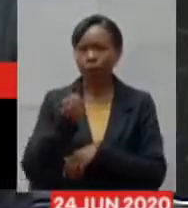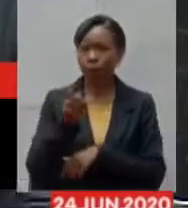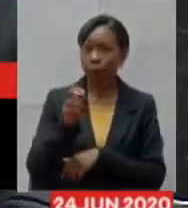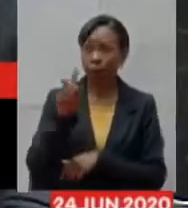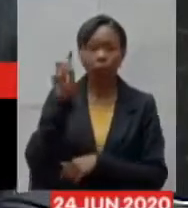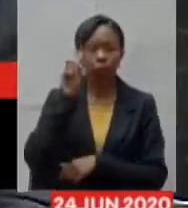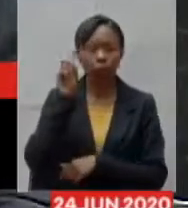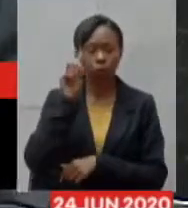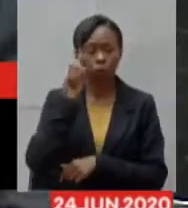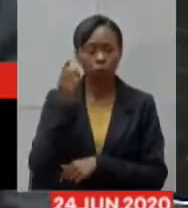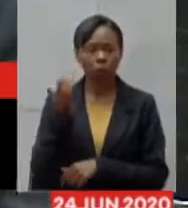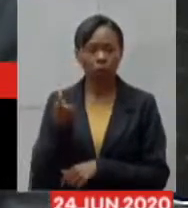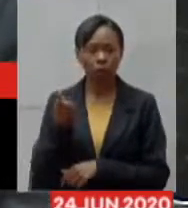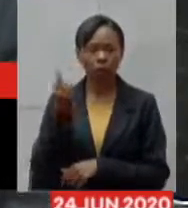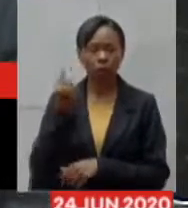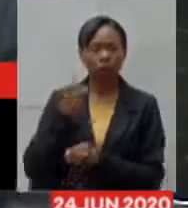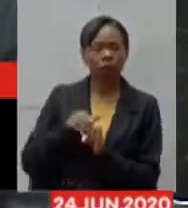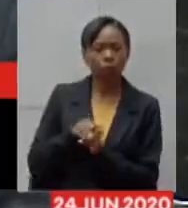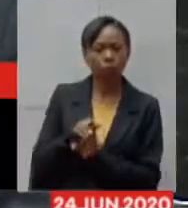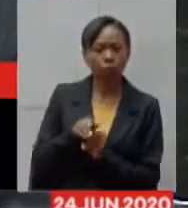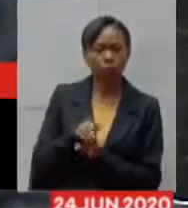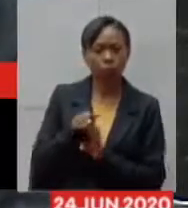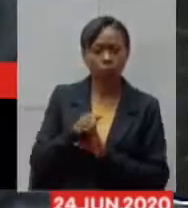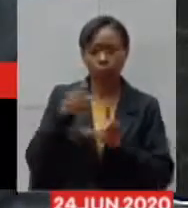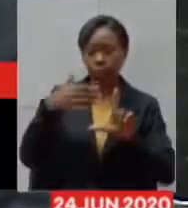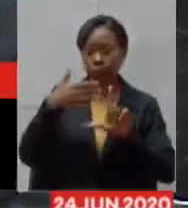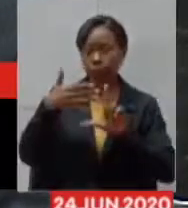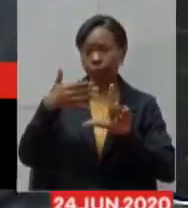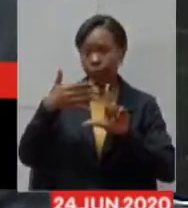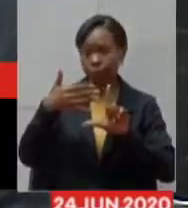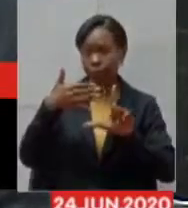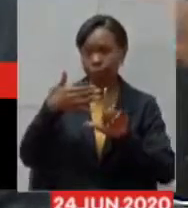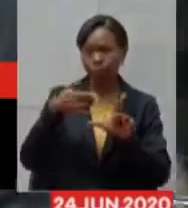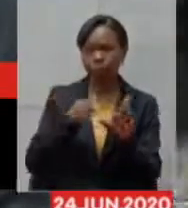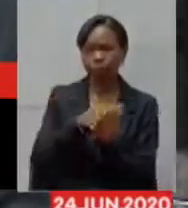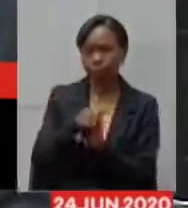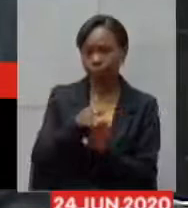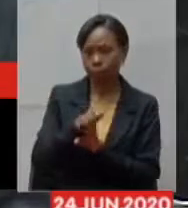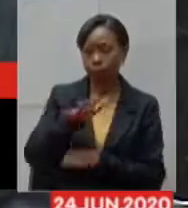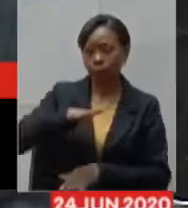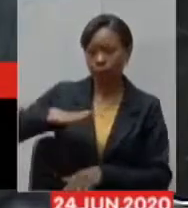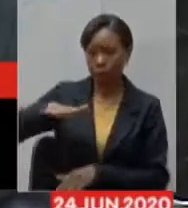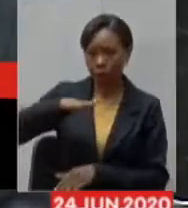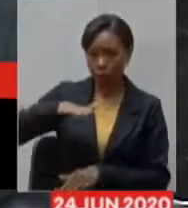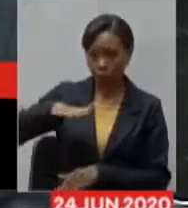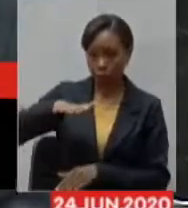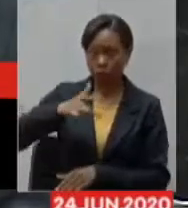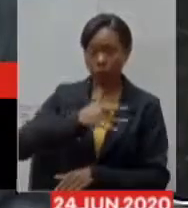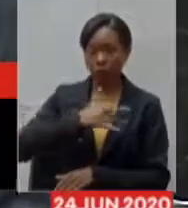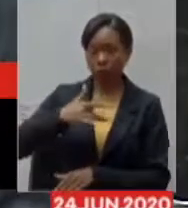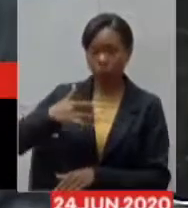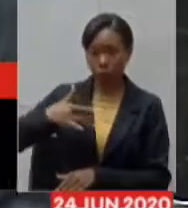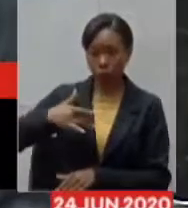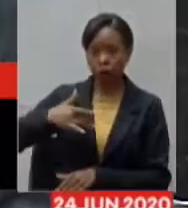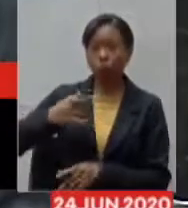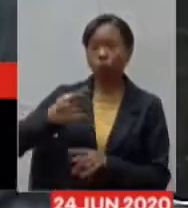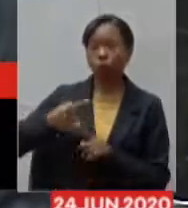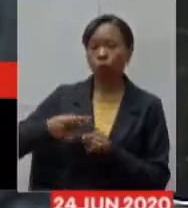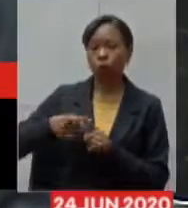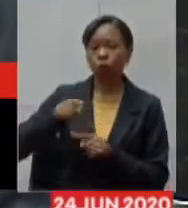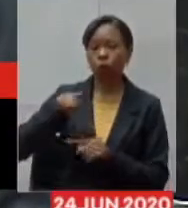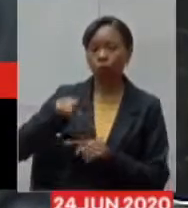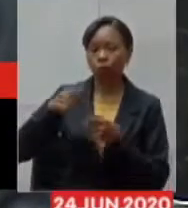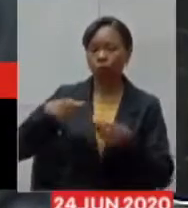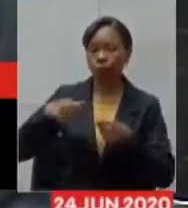orientado através de videoconferência aquela região de saúde a aumentar o isolamento social